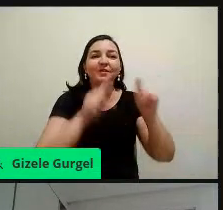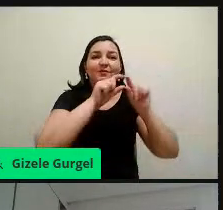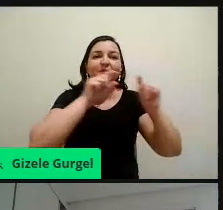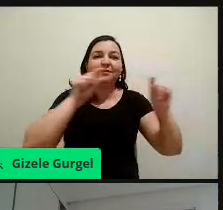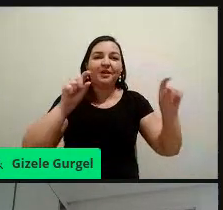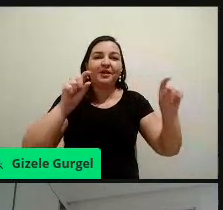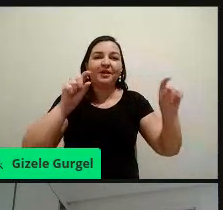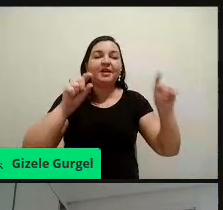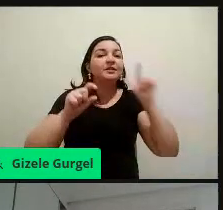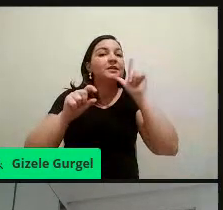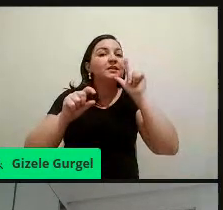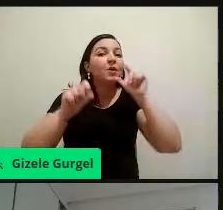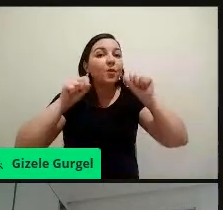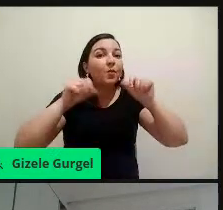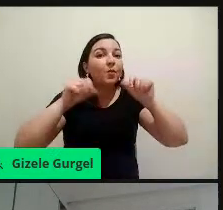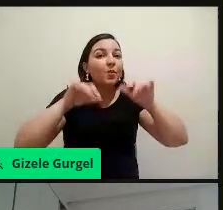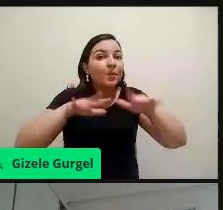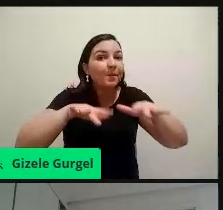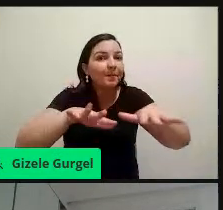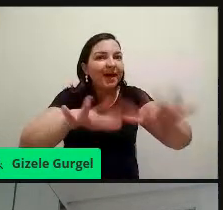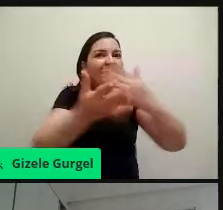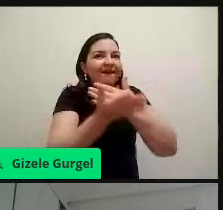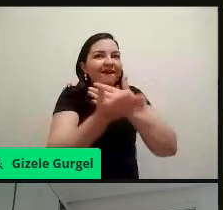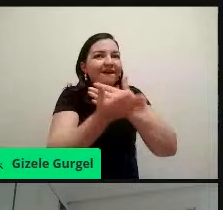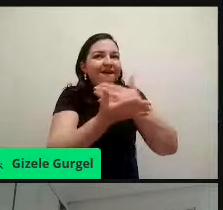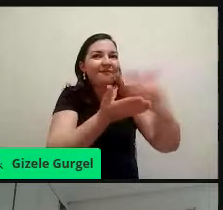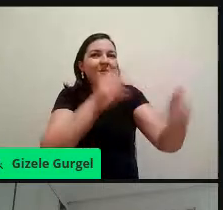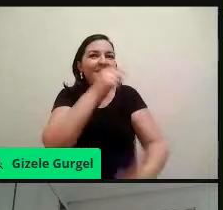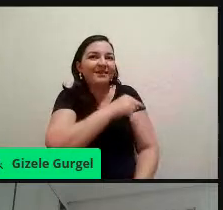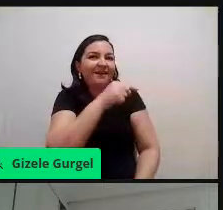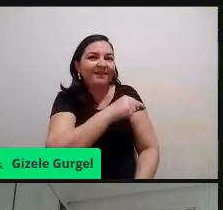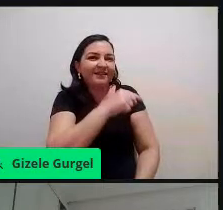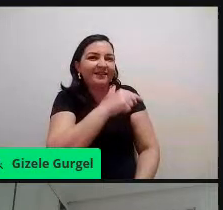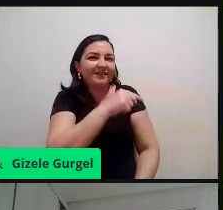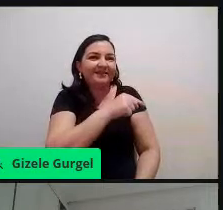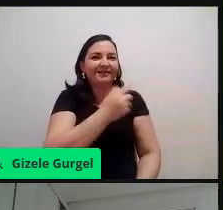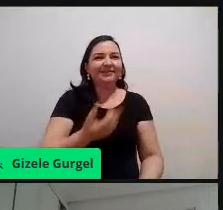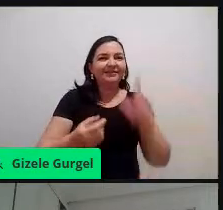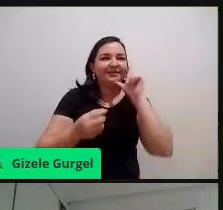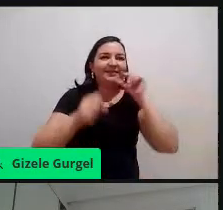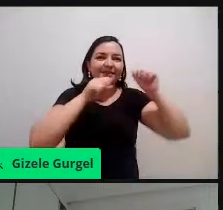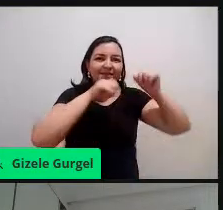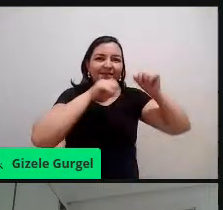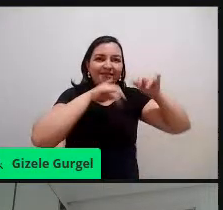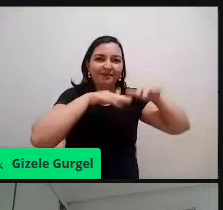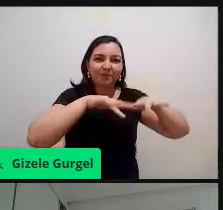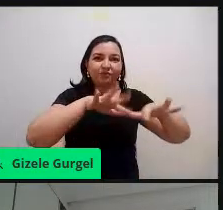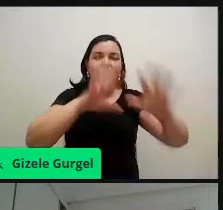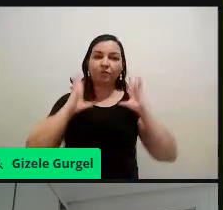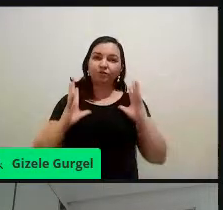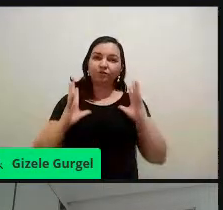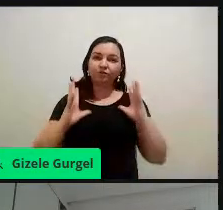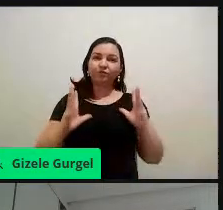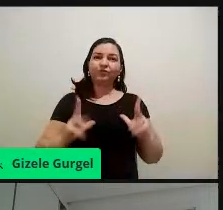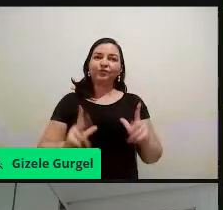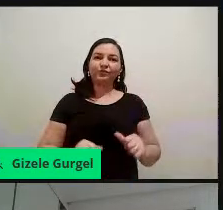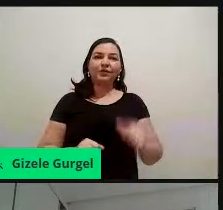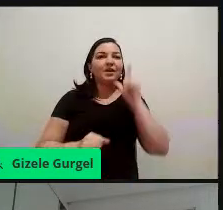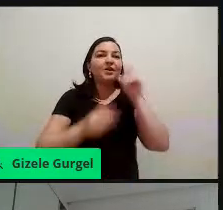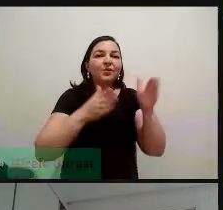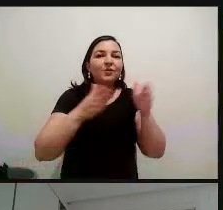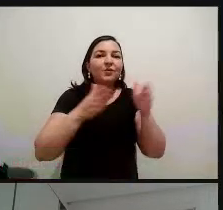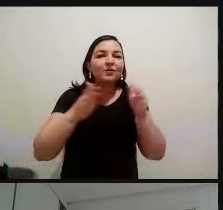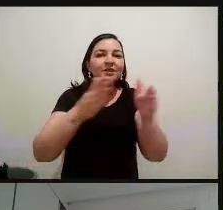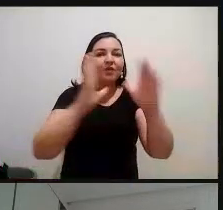o mar começa aqui, então a qualidade da água do mar começa aqui, a qualidade dos rios começa aqui,